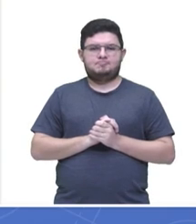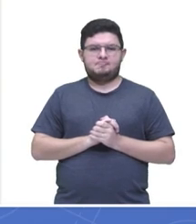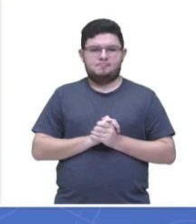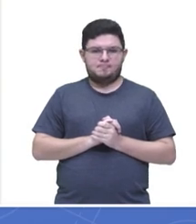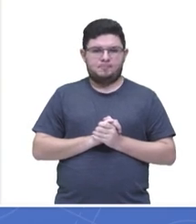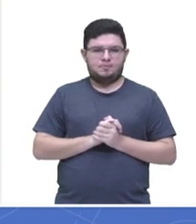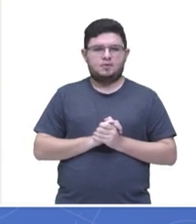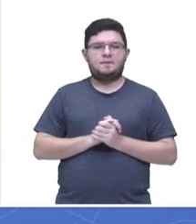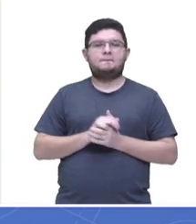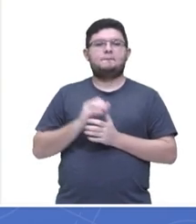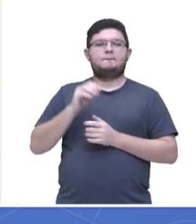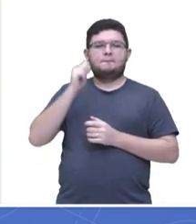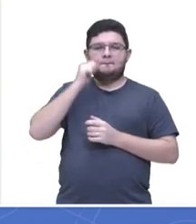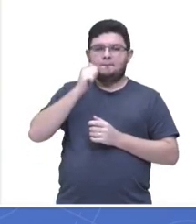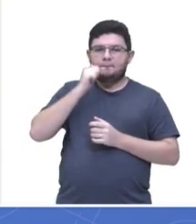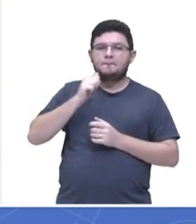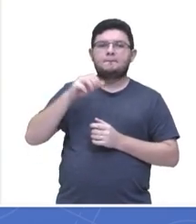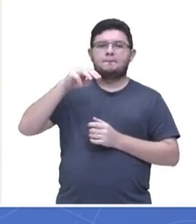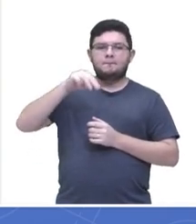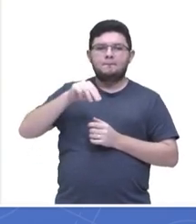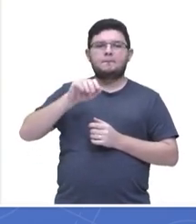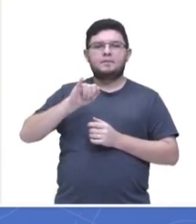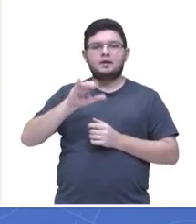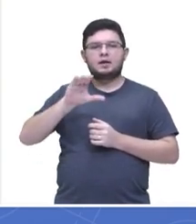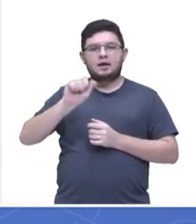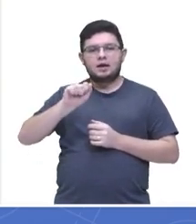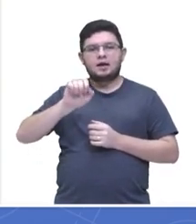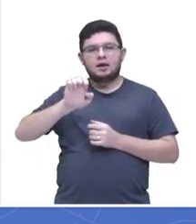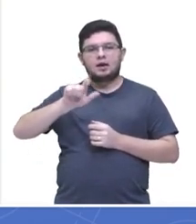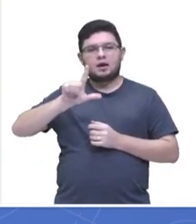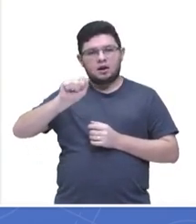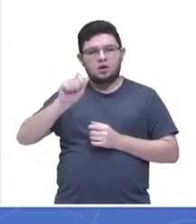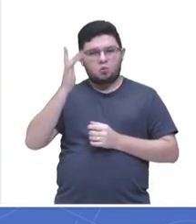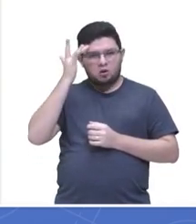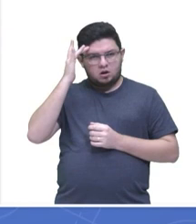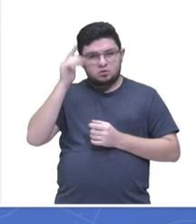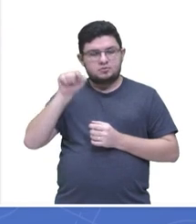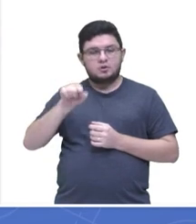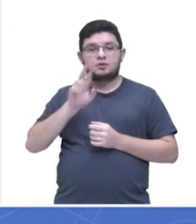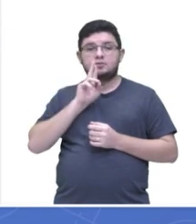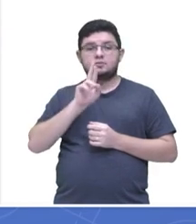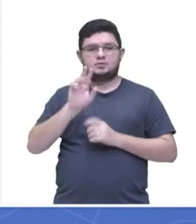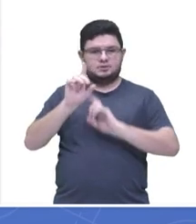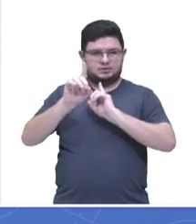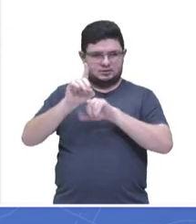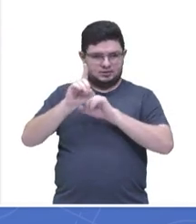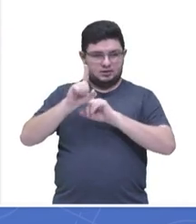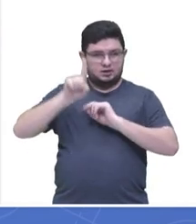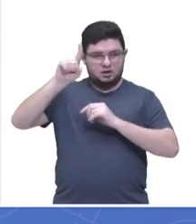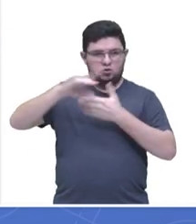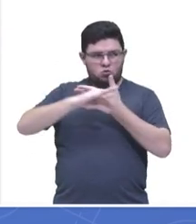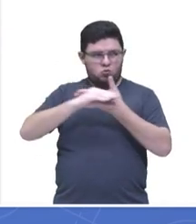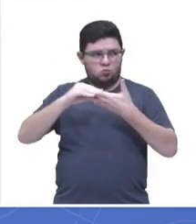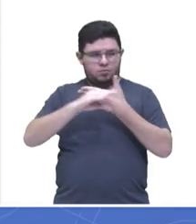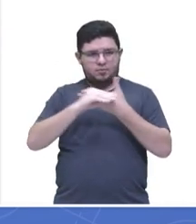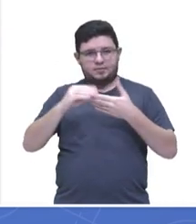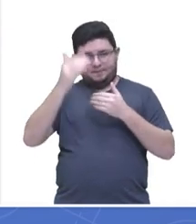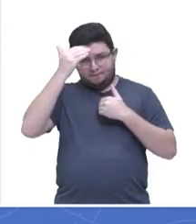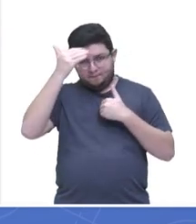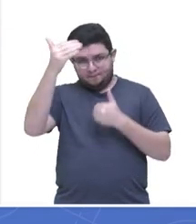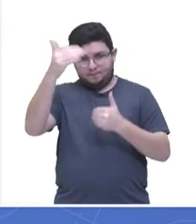Acho que é Micaela, né? Micaela disse que a resposta é letra D, lá de Humaitá. Obrigado, Micaela.